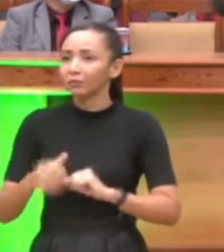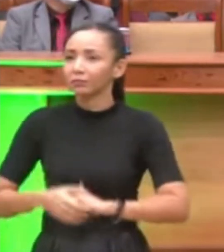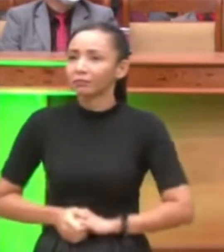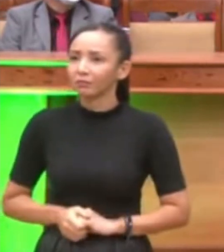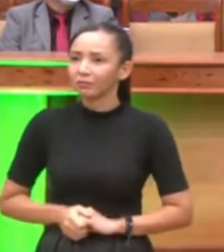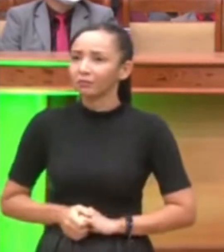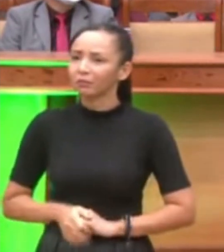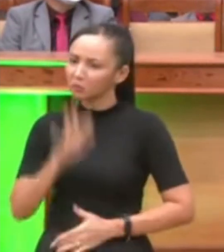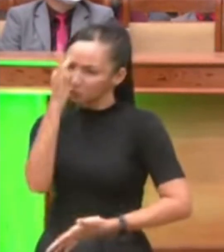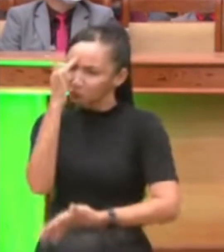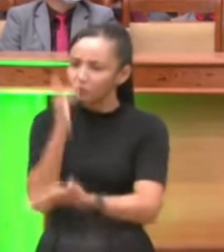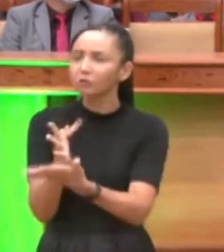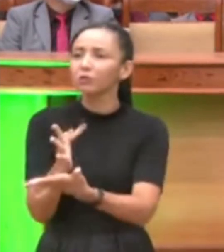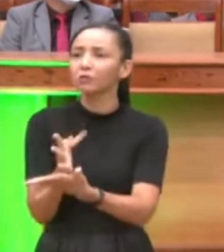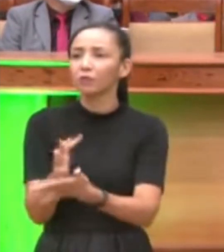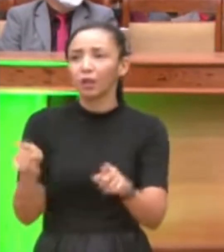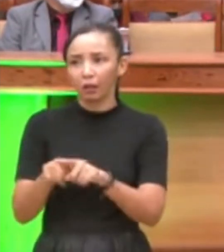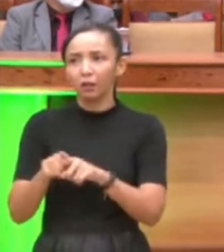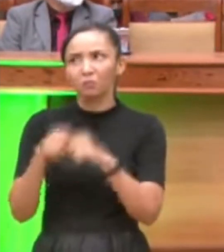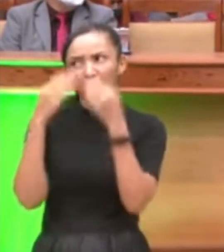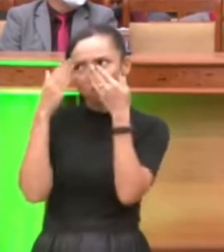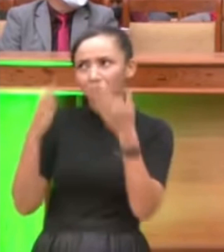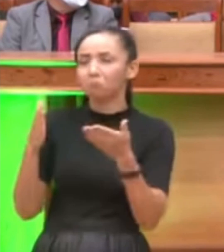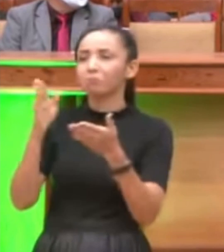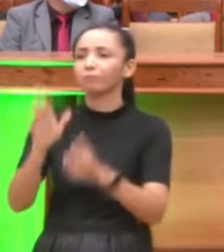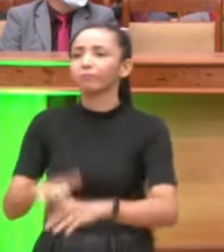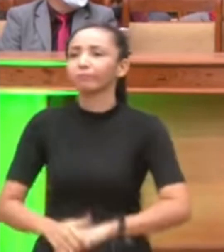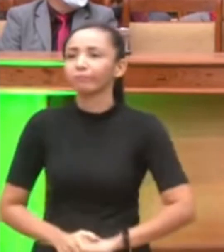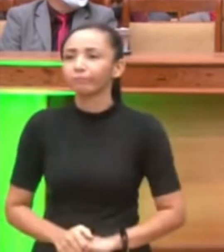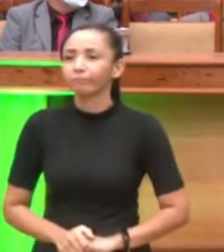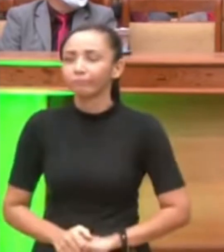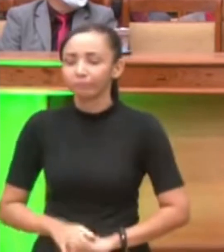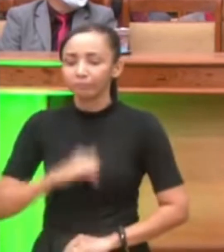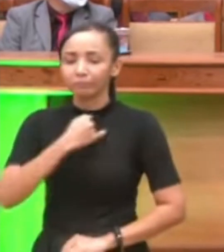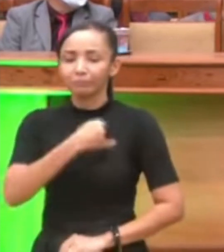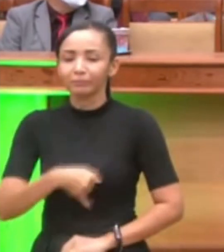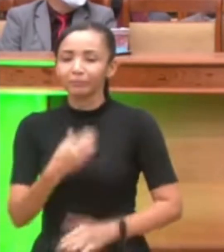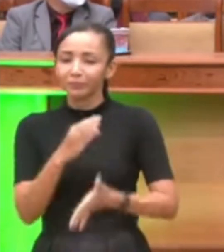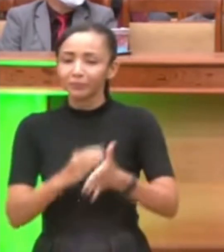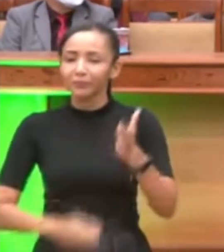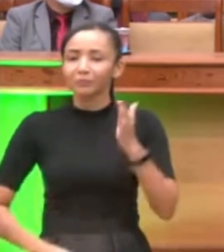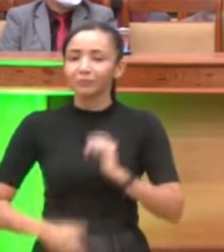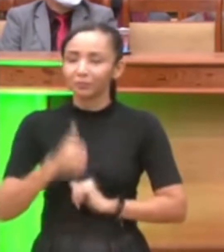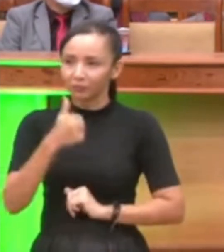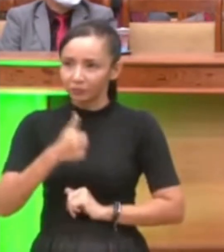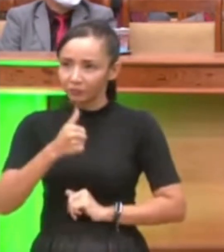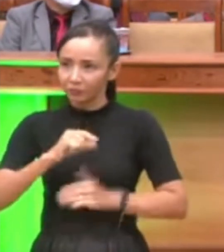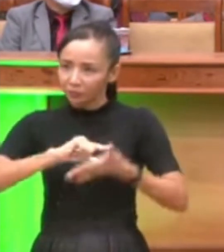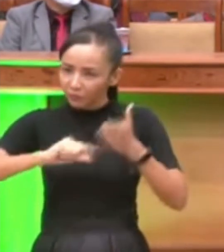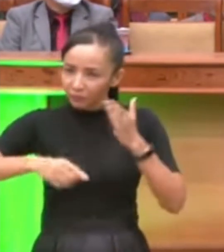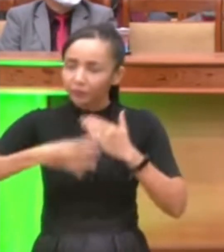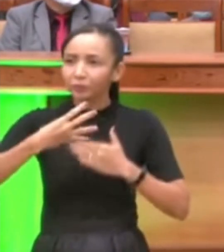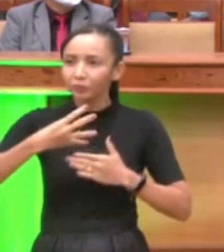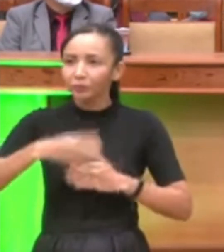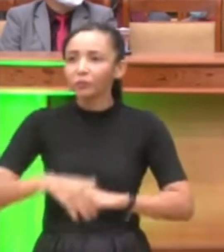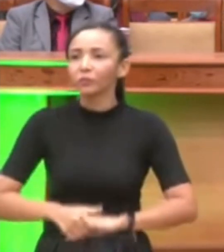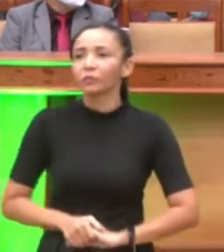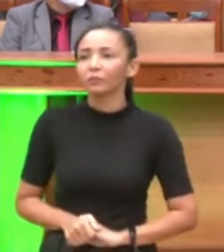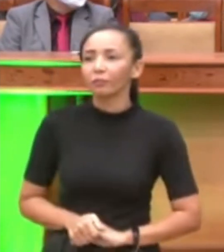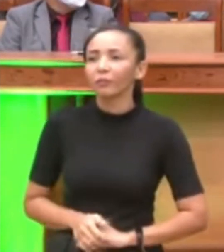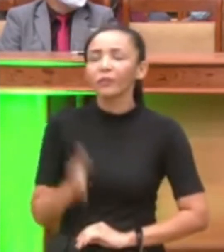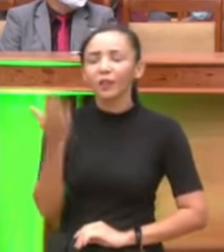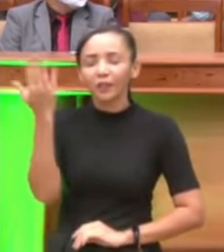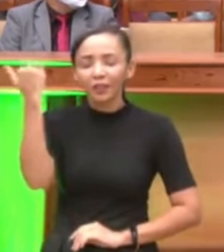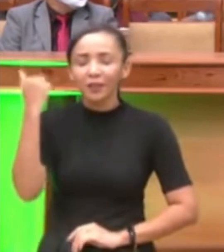mas tem que ter também, discerne coloca aí, 1 João 4, 1 uma vez eu estava já casado, a minha